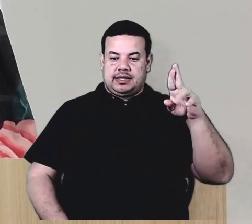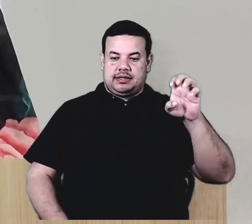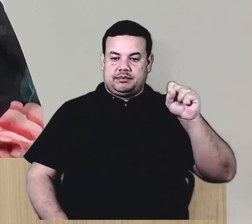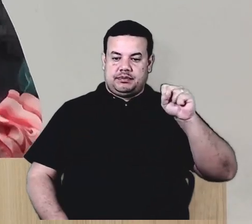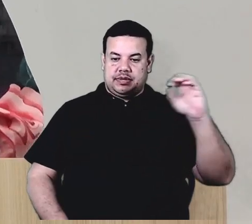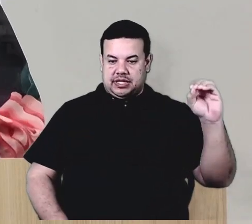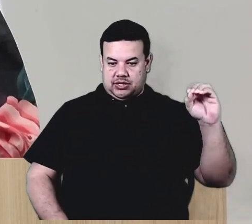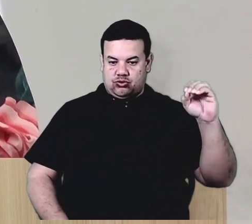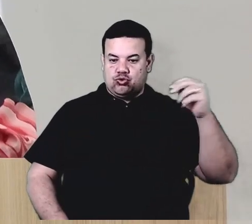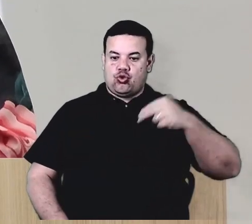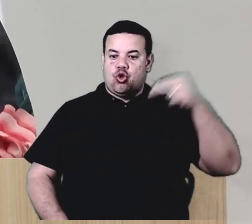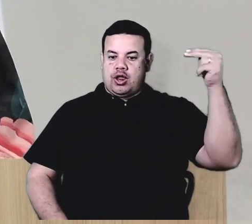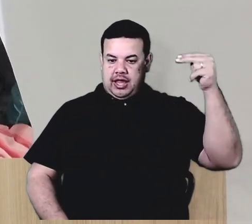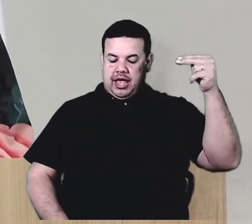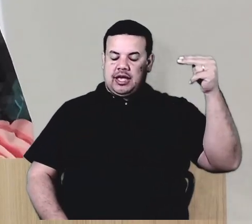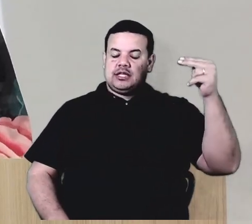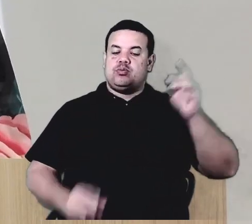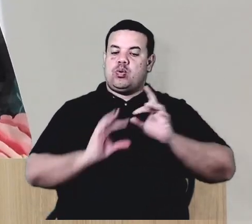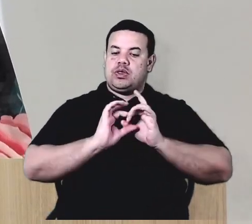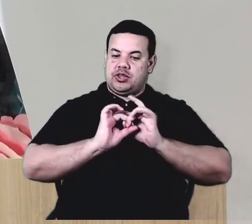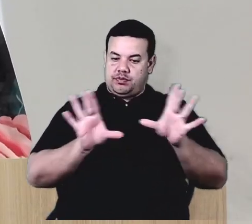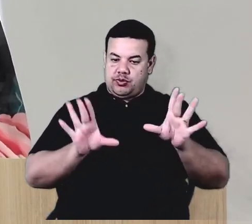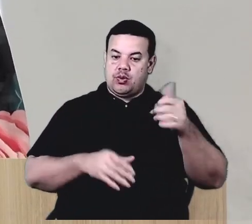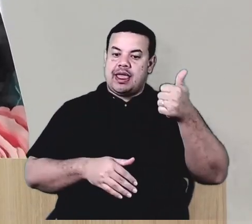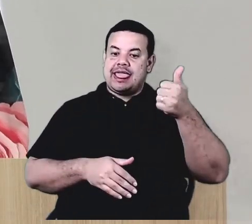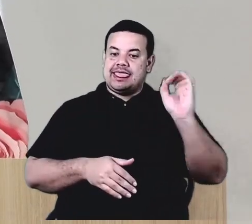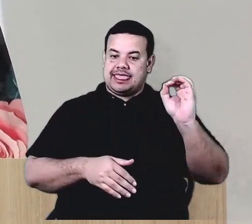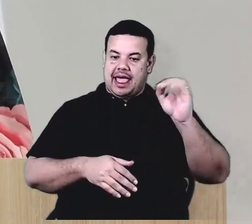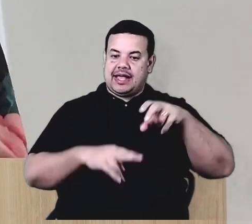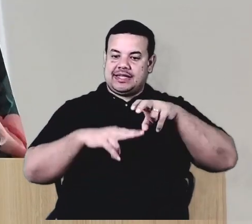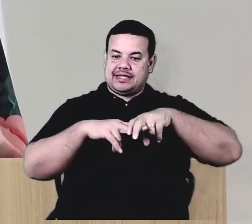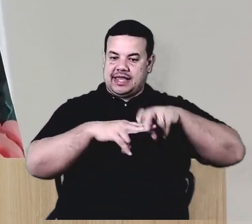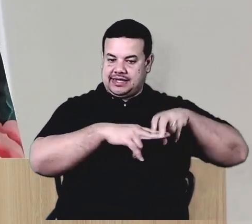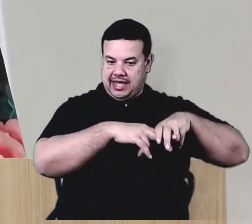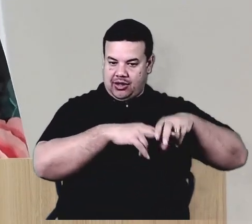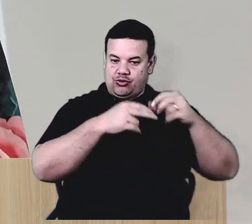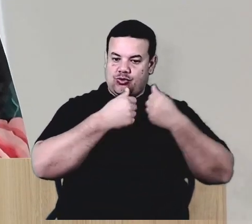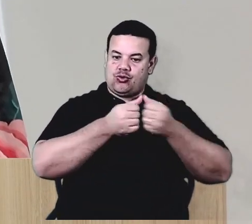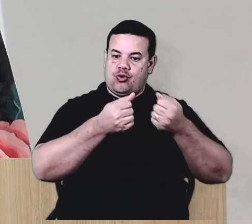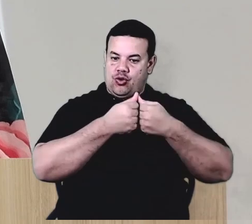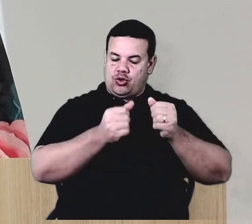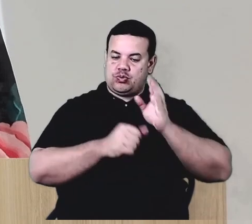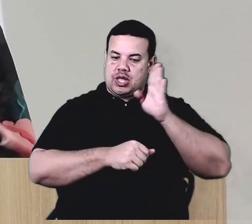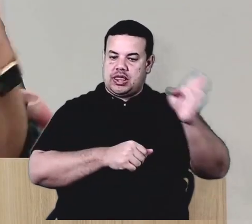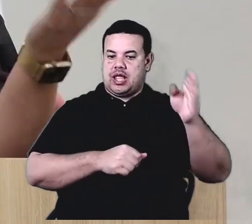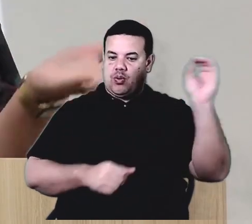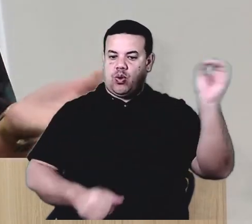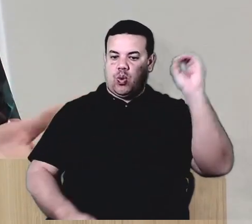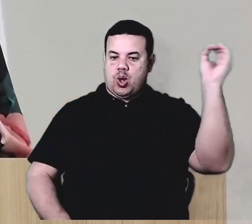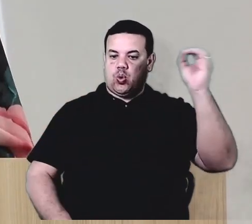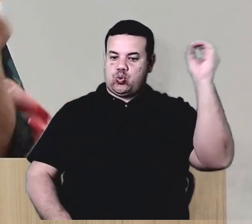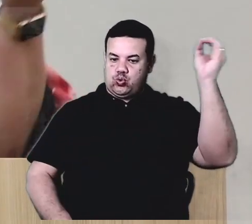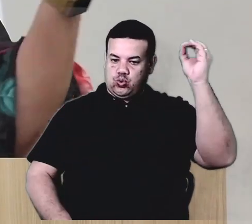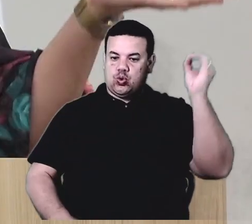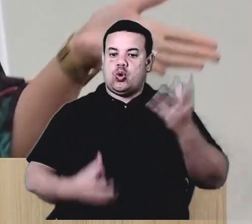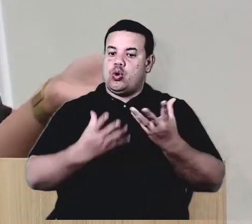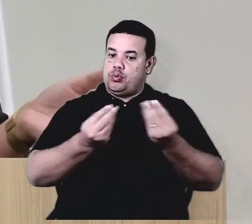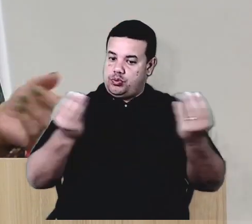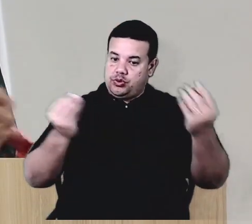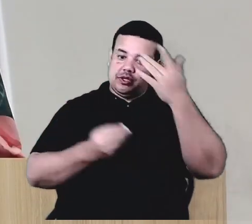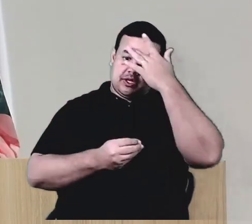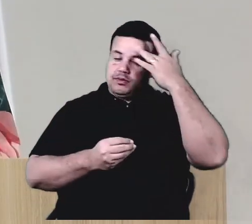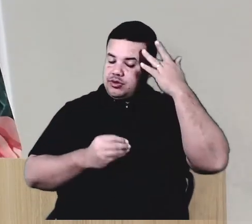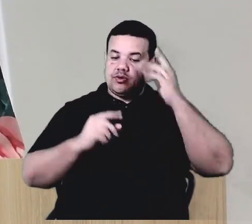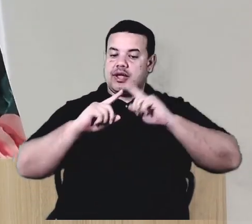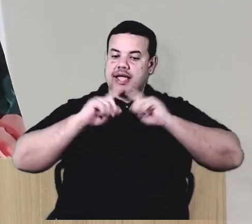vagas, dez passagens para o Rio Grande do Sul. Muitas pessoas me criticaram que eu tinha ido para lá. 10% do meu